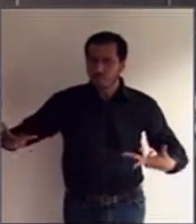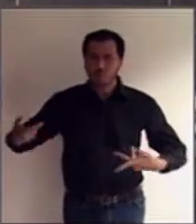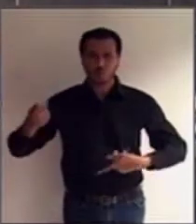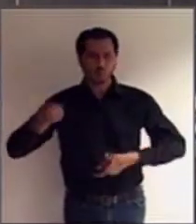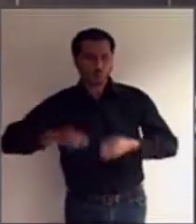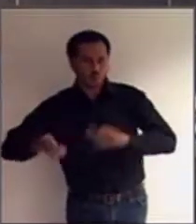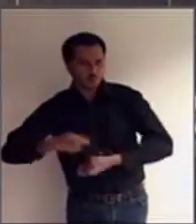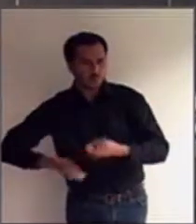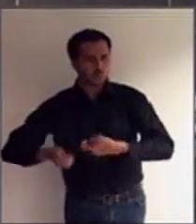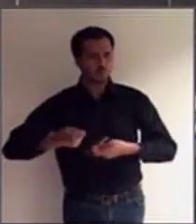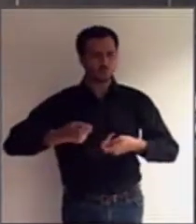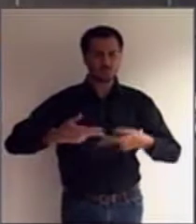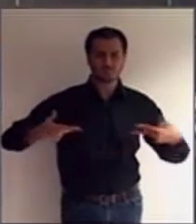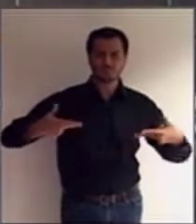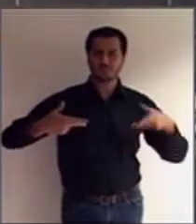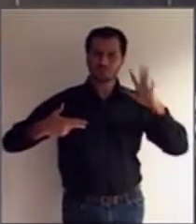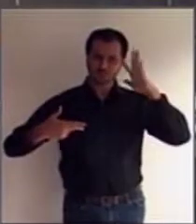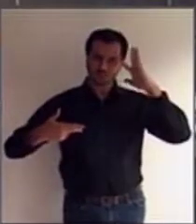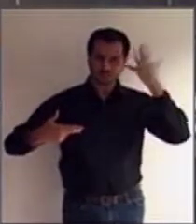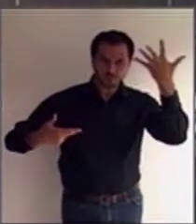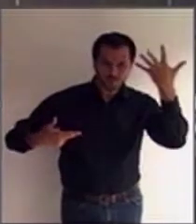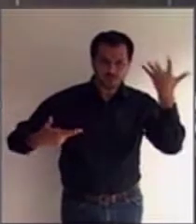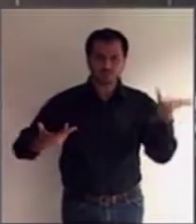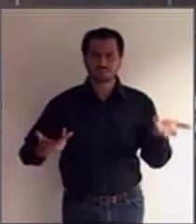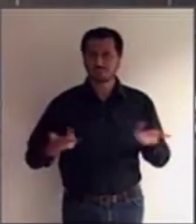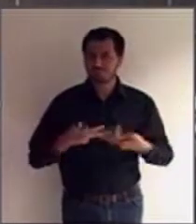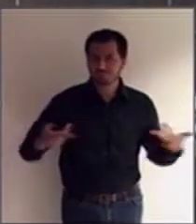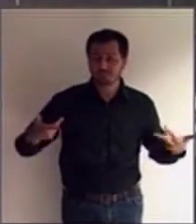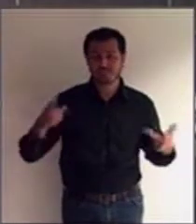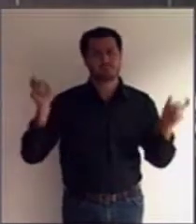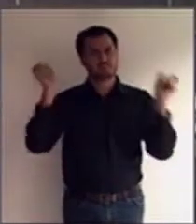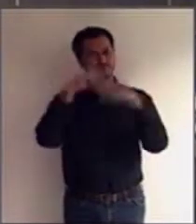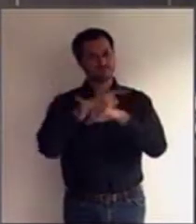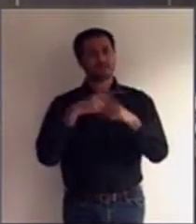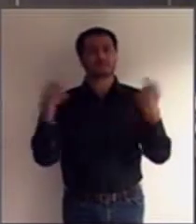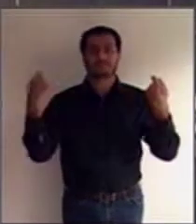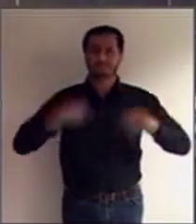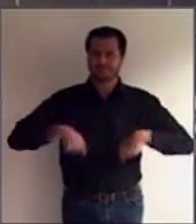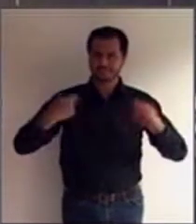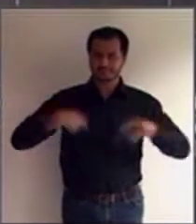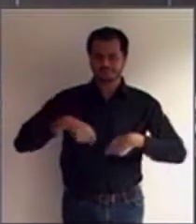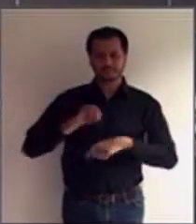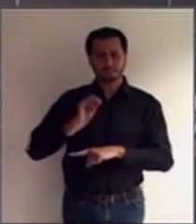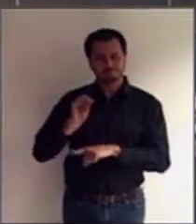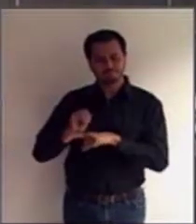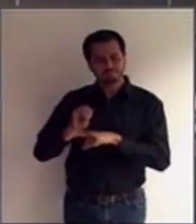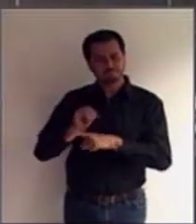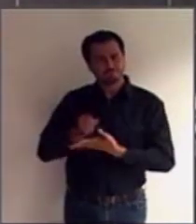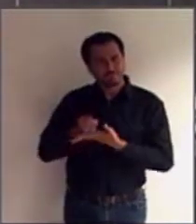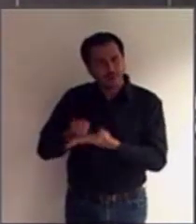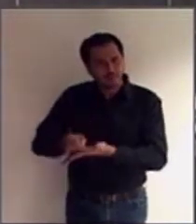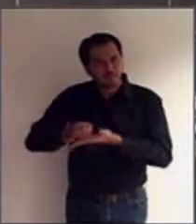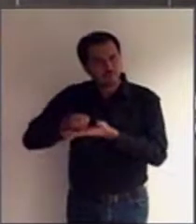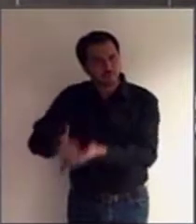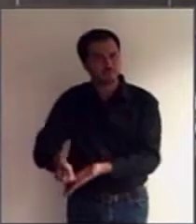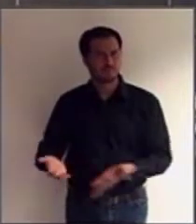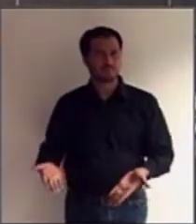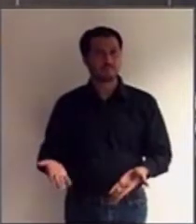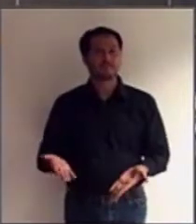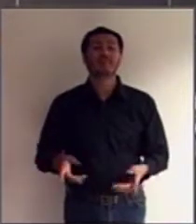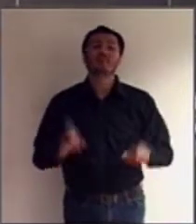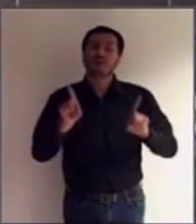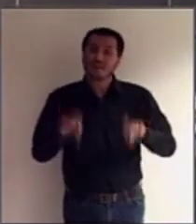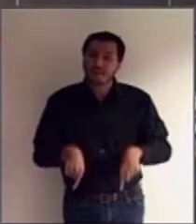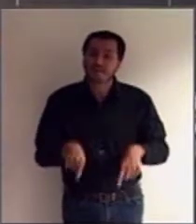tomar suas decisões. Elas precisam de um certo apoio. E é assim que a Convenção da ONU